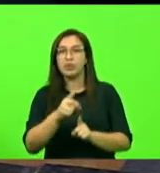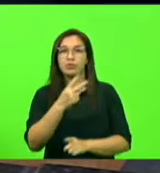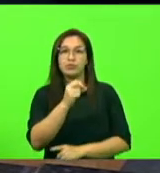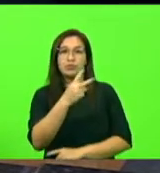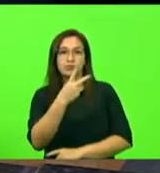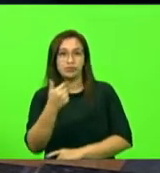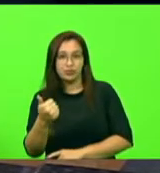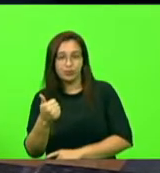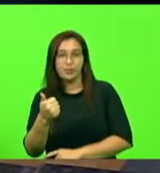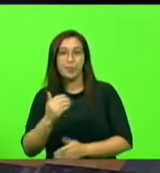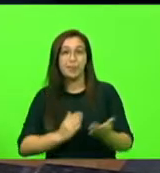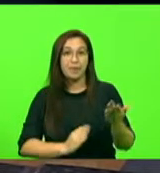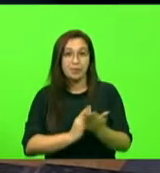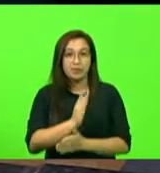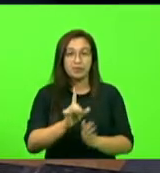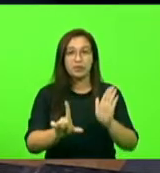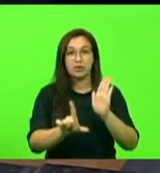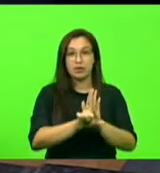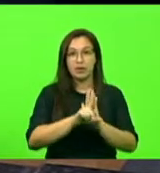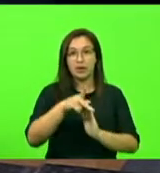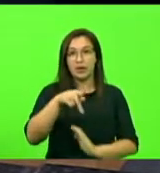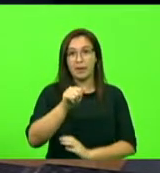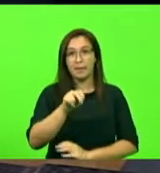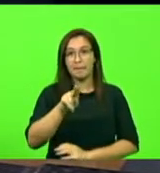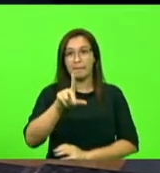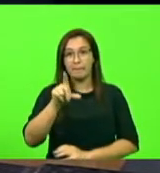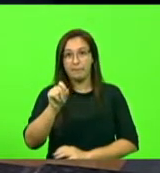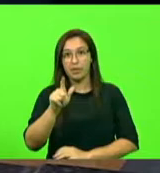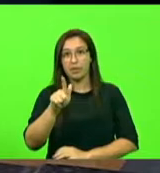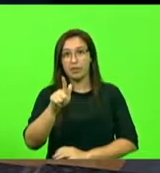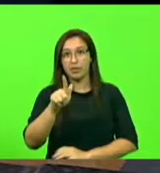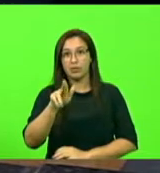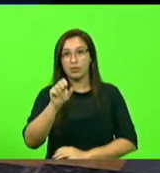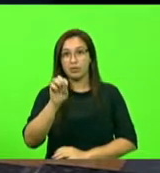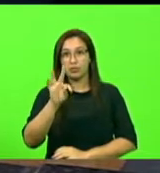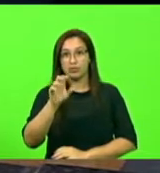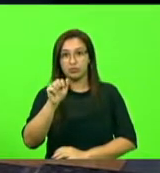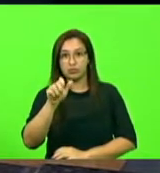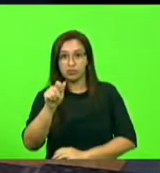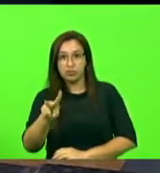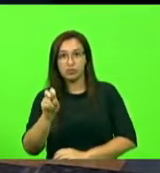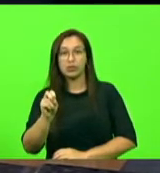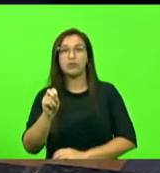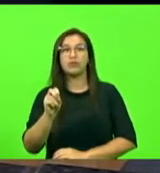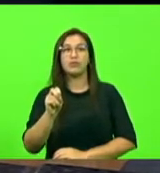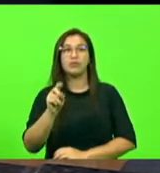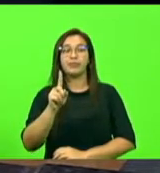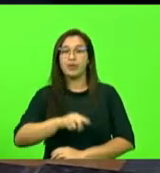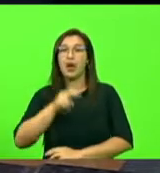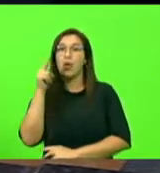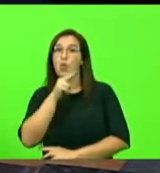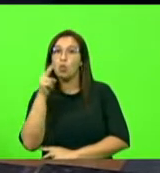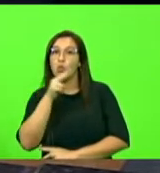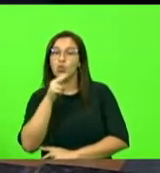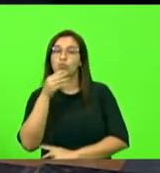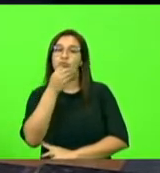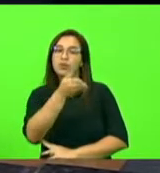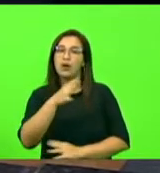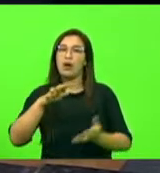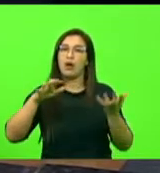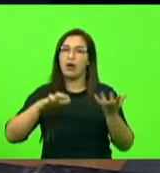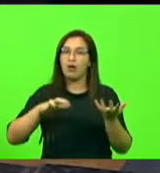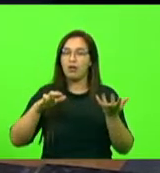A aprovação da lei Paulo Gustavo e da lei Aldir Blanc 2, que tramita o regime de urgência na Câmara, é